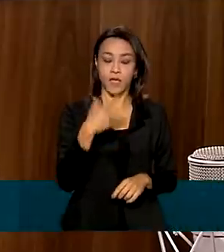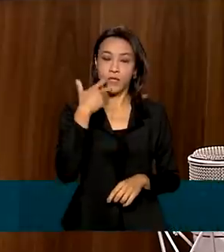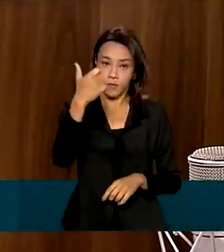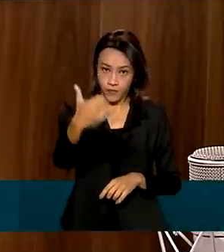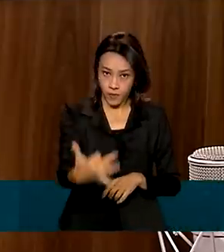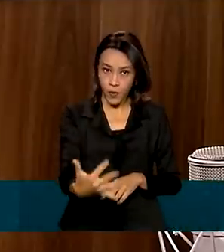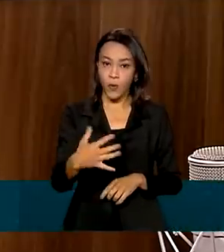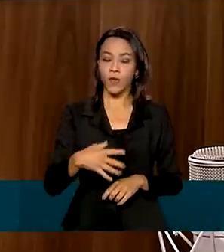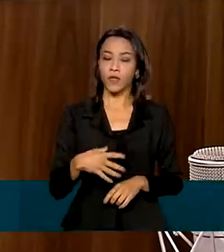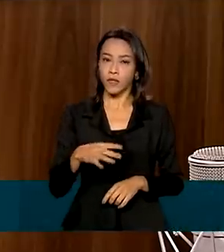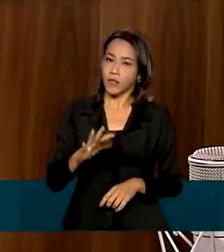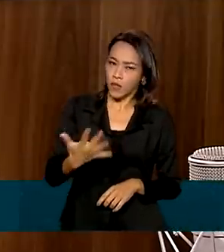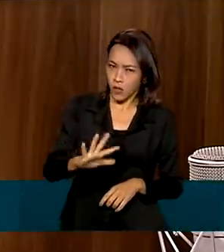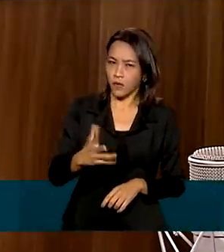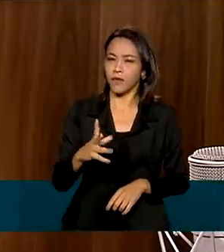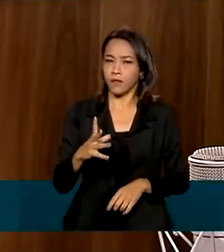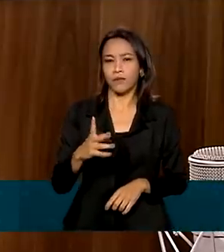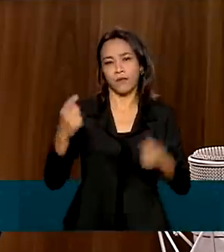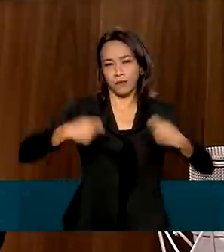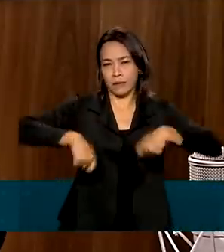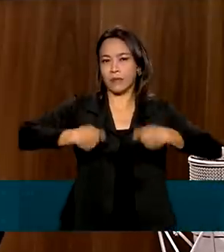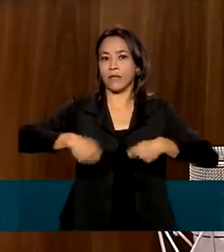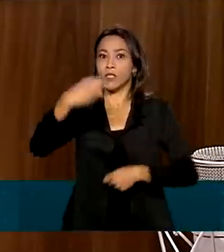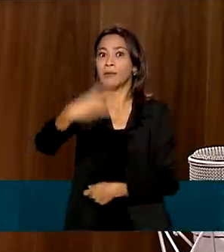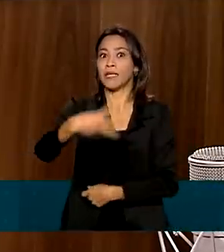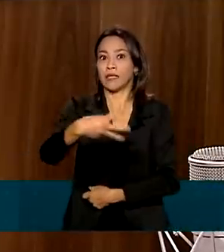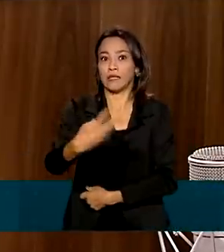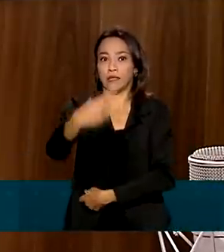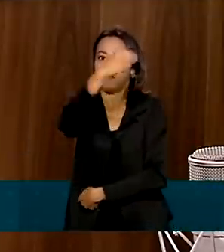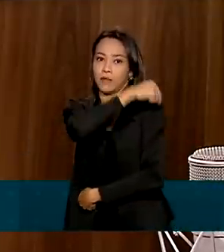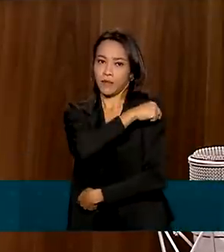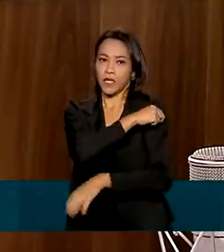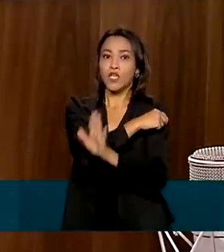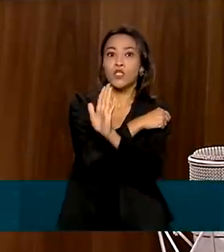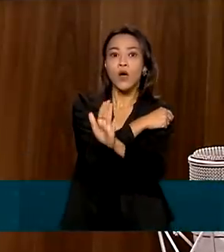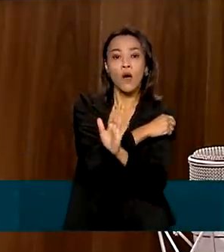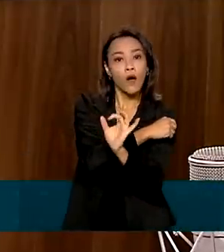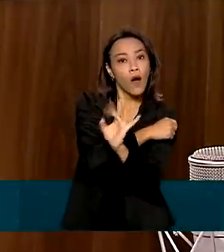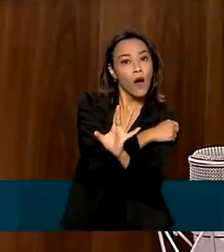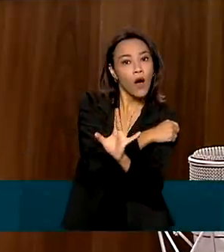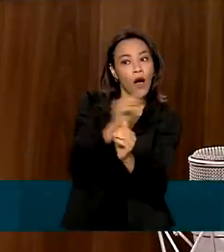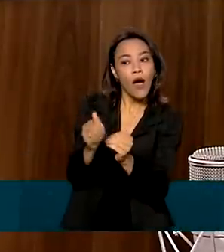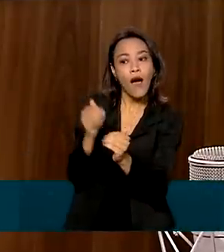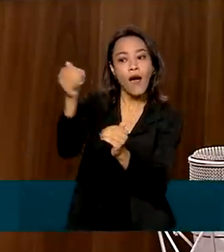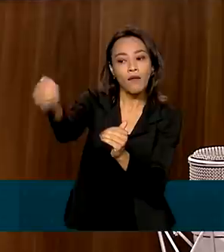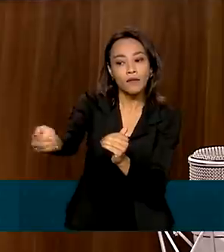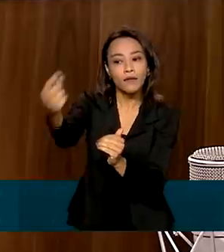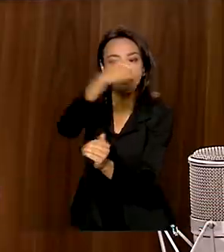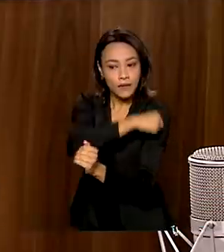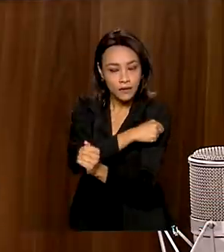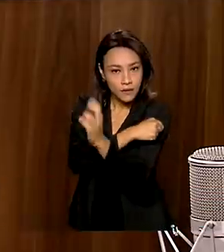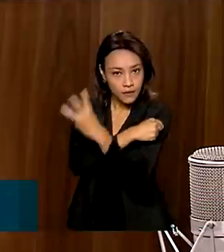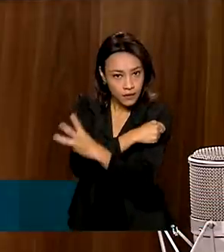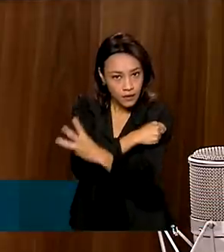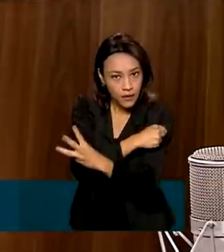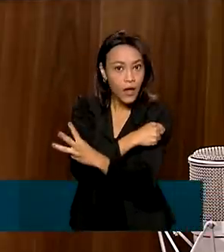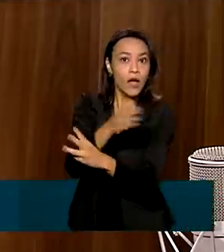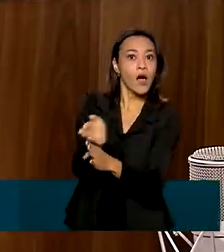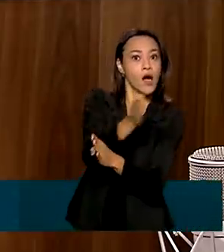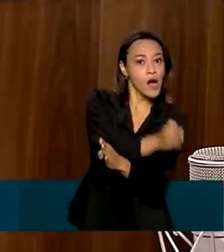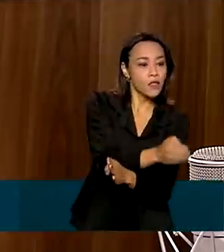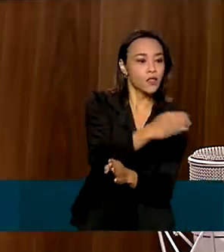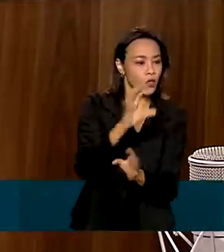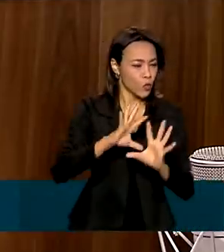haja necessidade de uma terceira dose, mas só vamos avançar na terceira dose quando houver a população